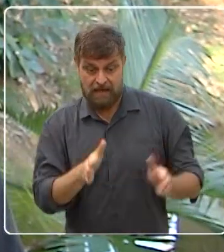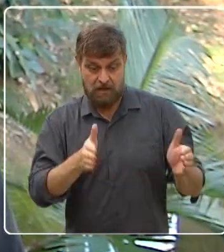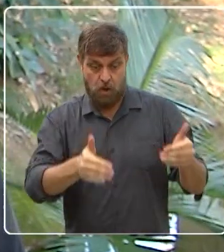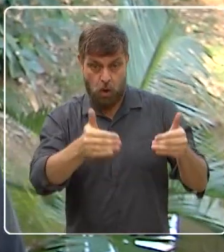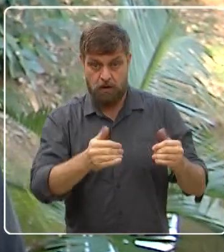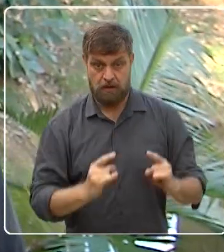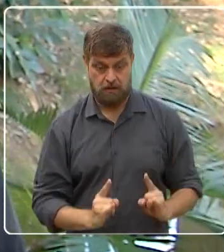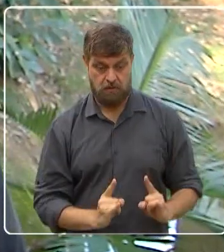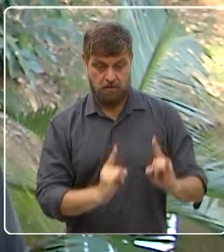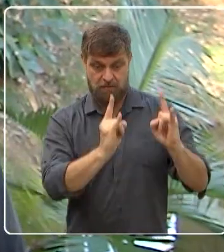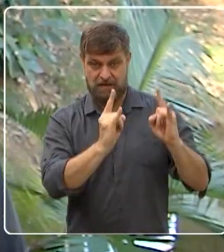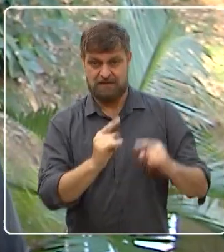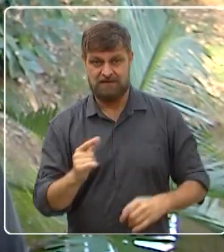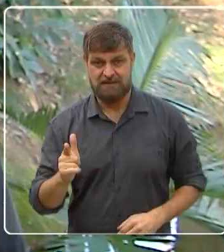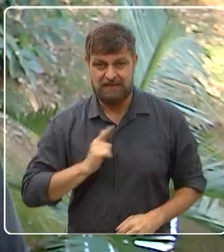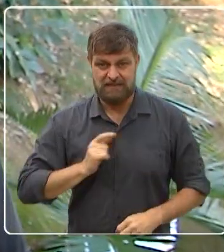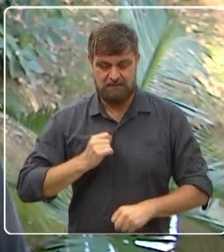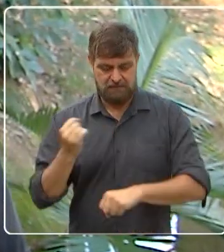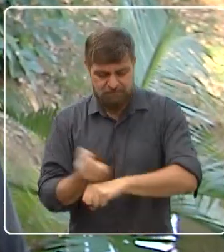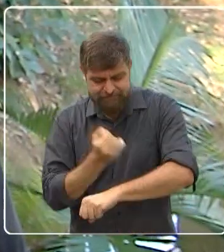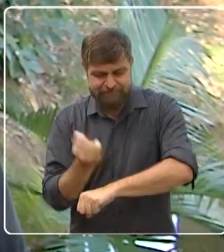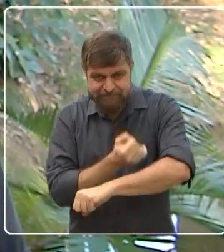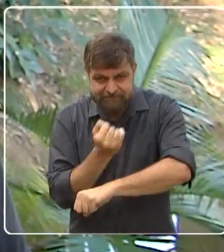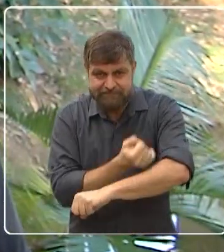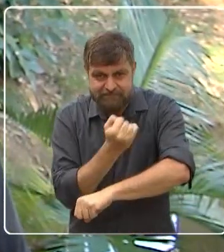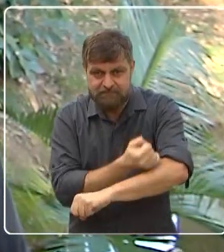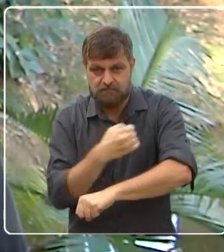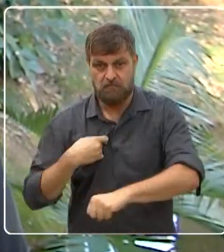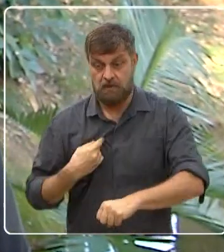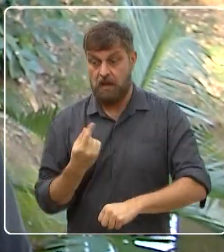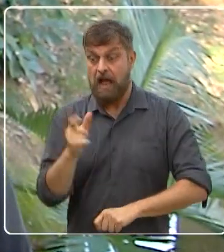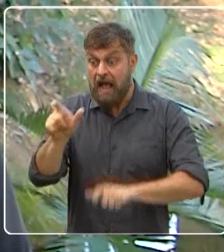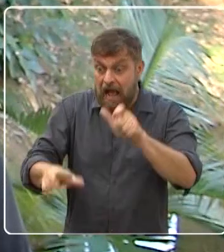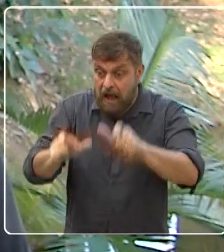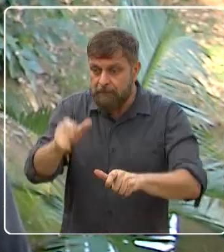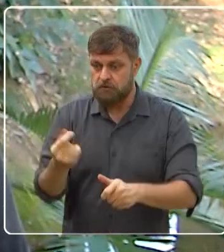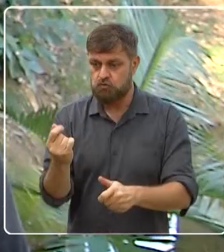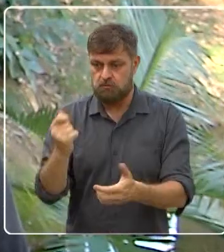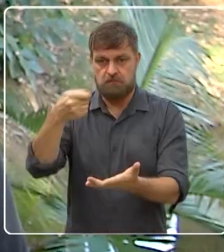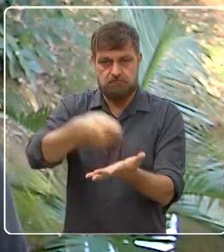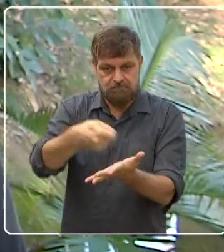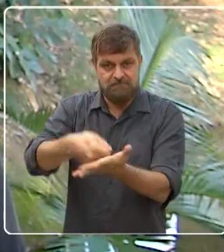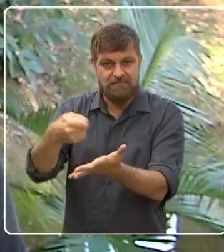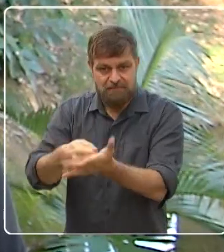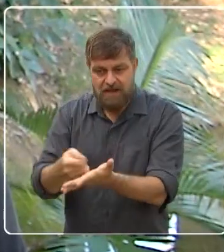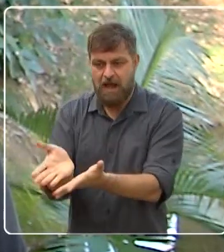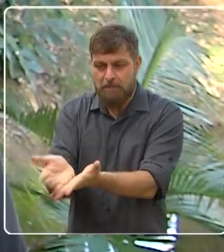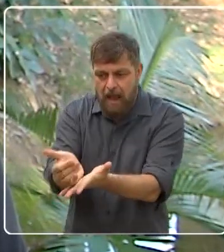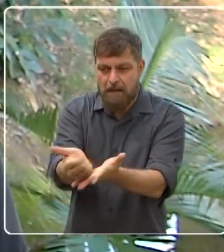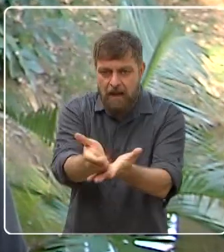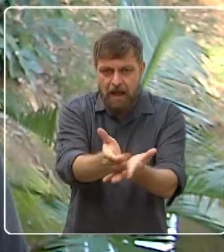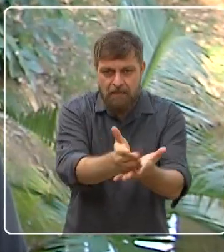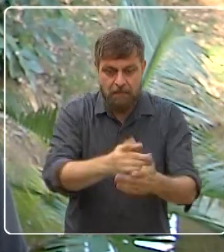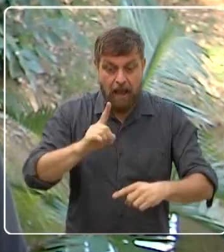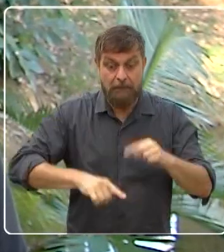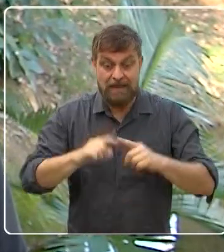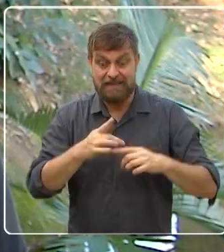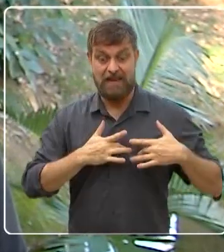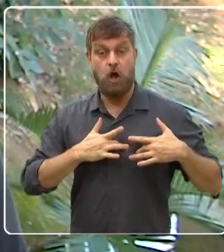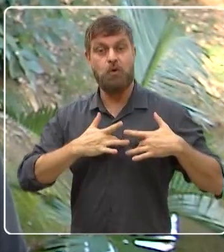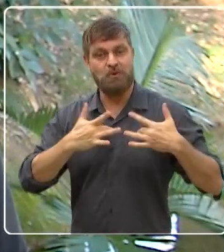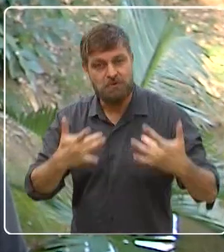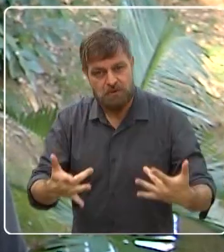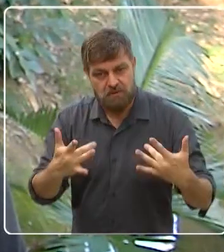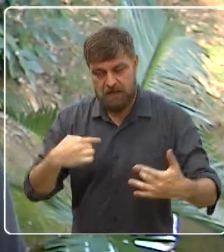calçada, quadra, tudo. Tem a colaboração de moradores e empresas que doaram material em mão de obra.